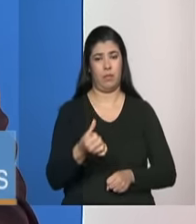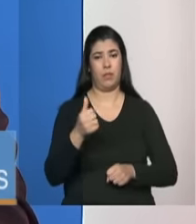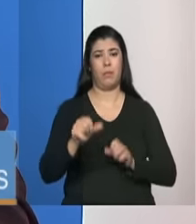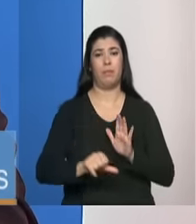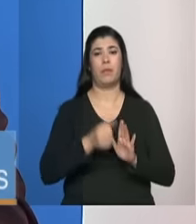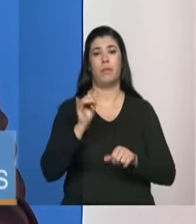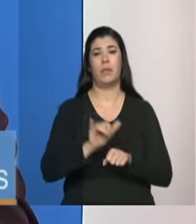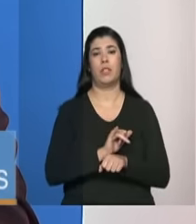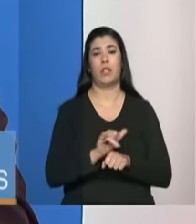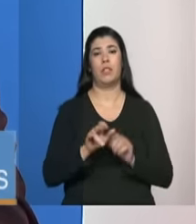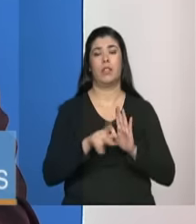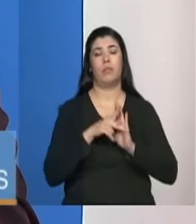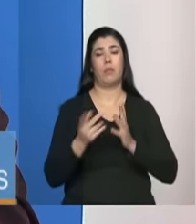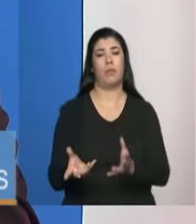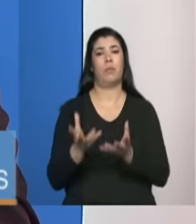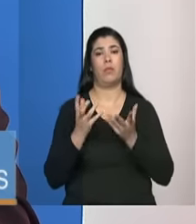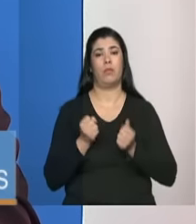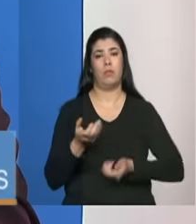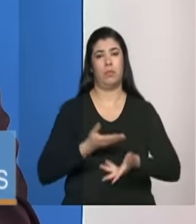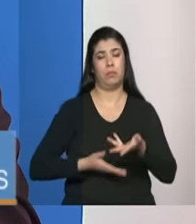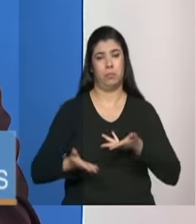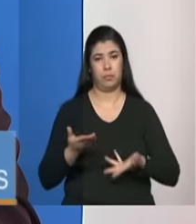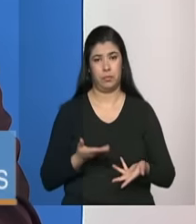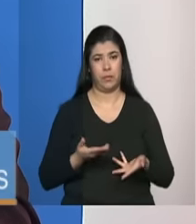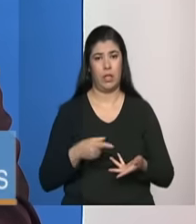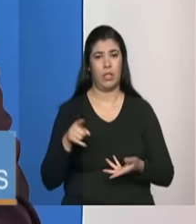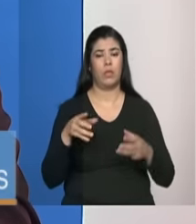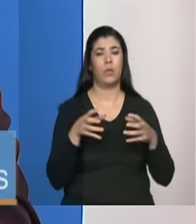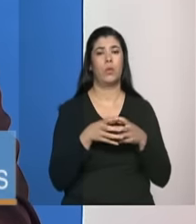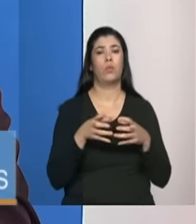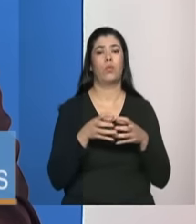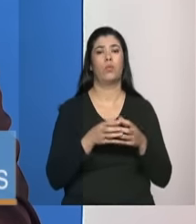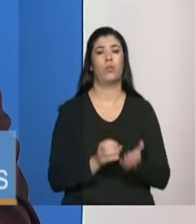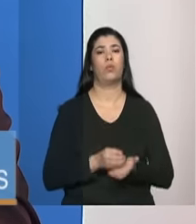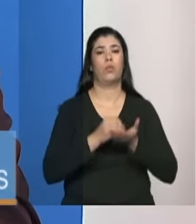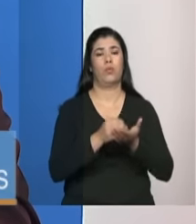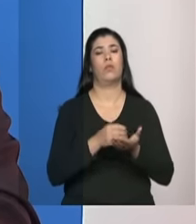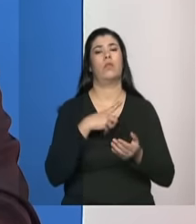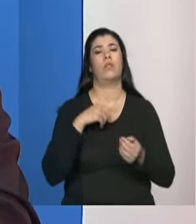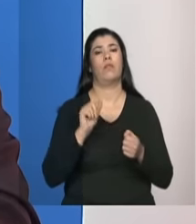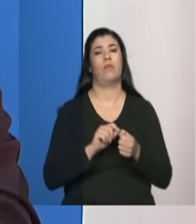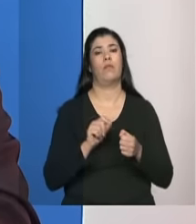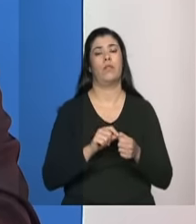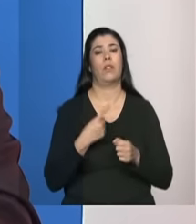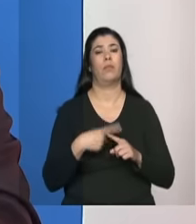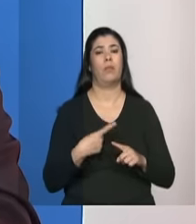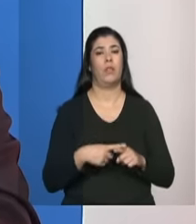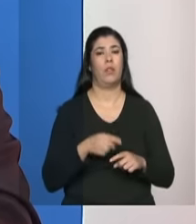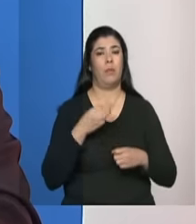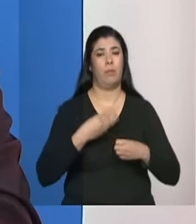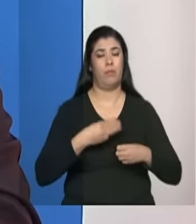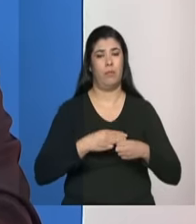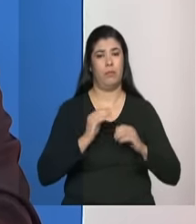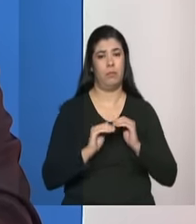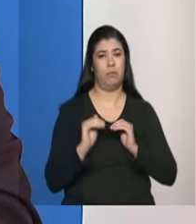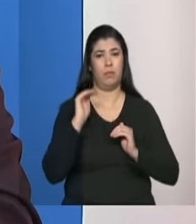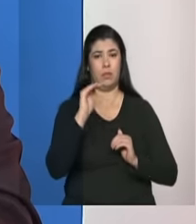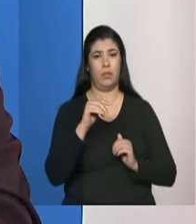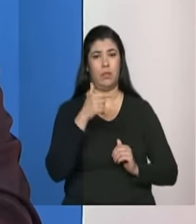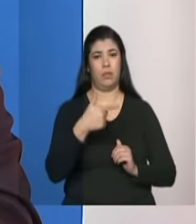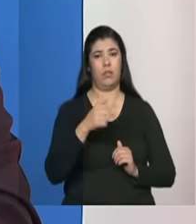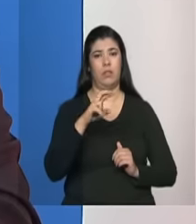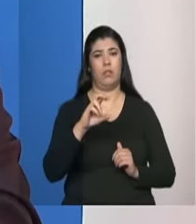de serviços de acolhimento esse conjunto de ofertas foi realizado considerando municípios acima de 250 mil habitantes